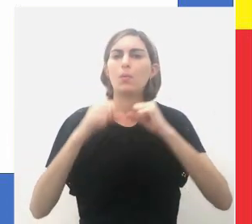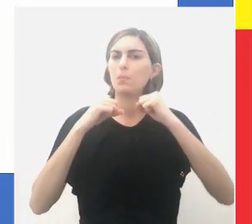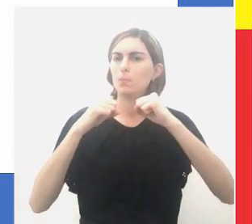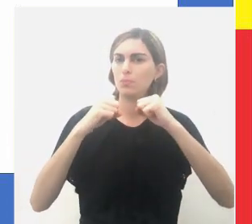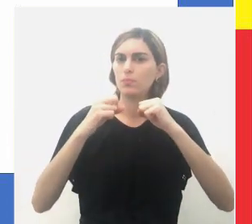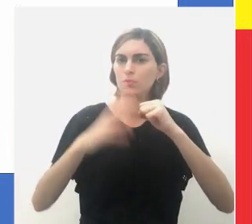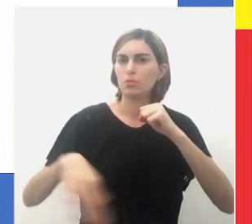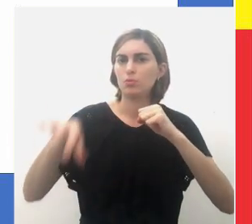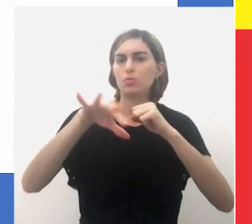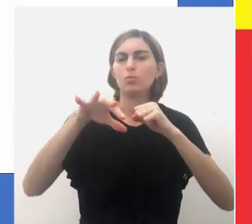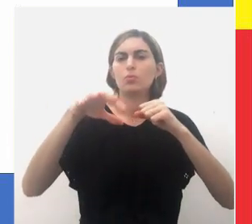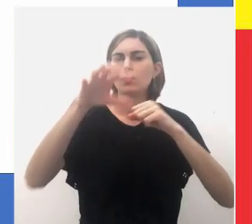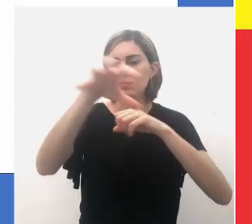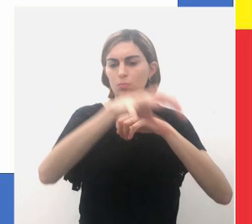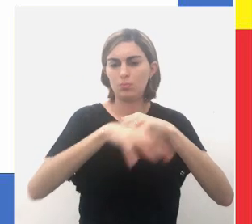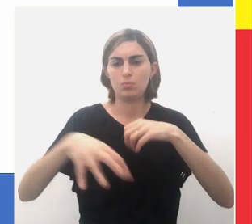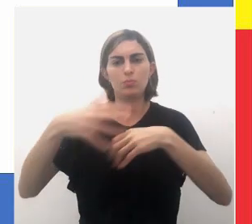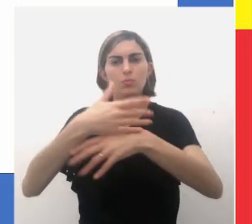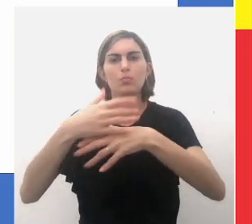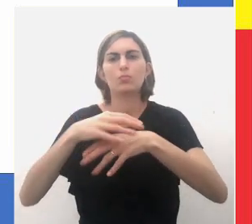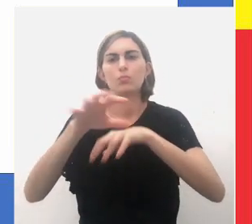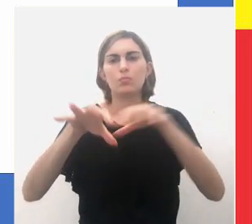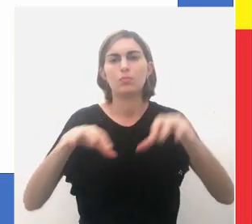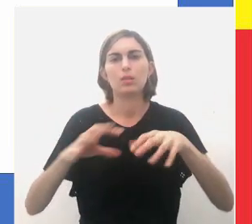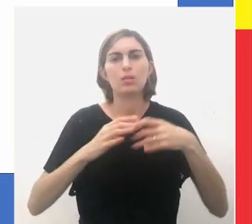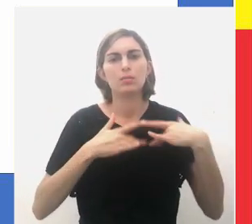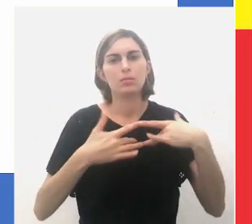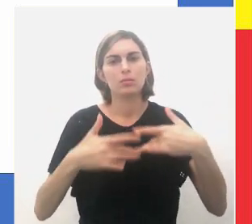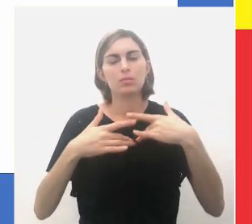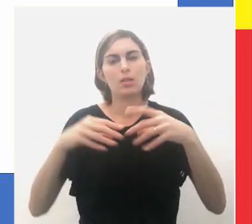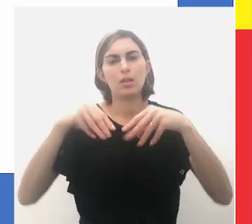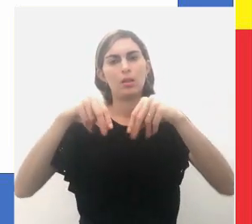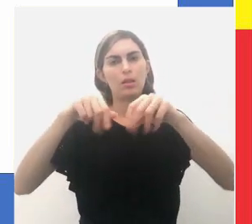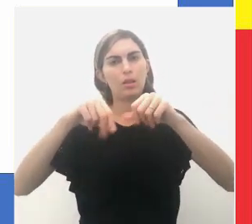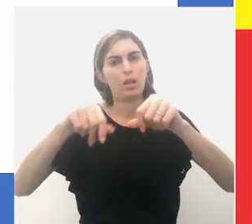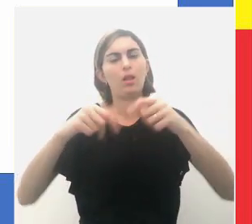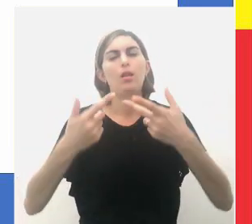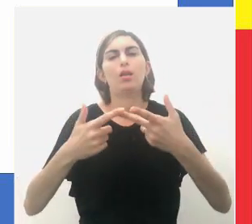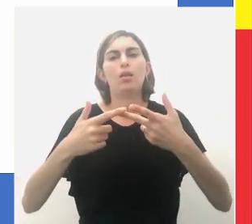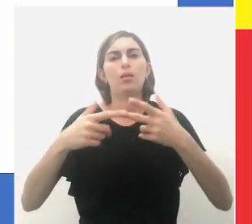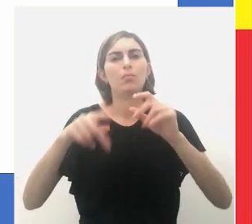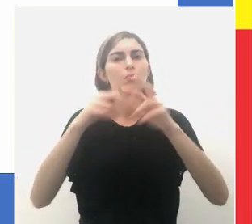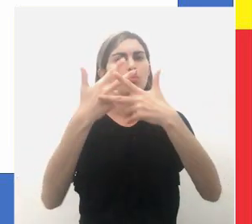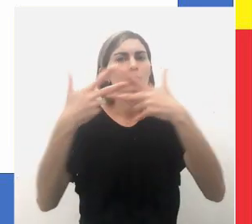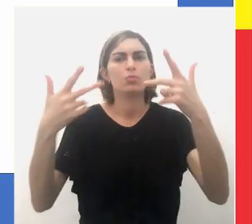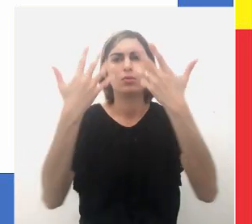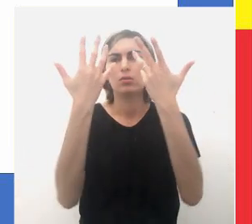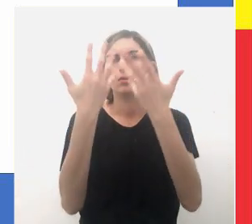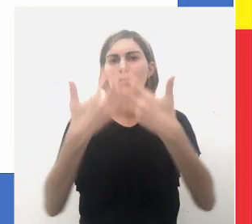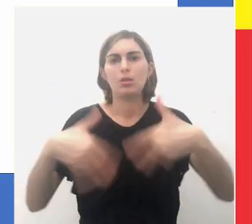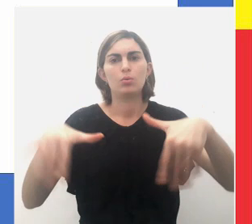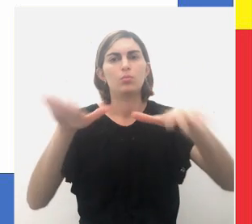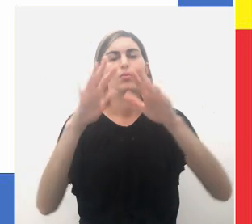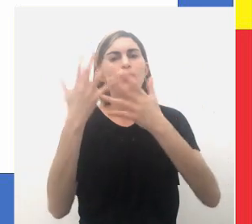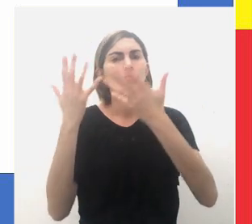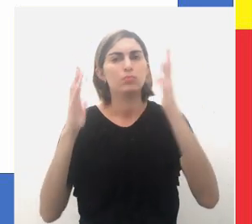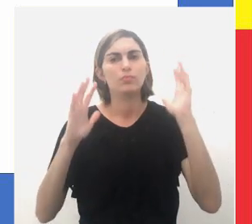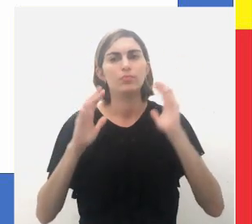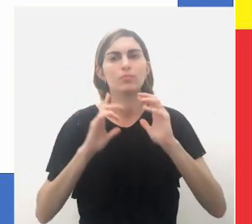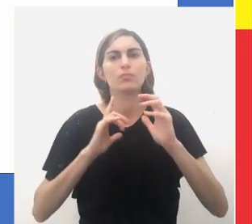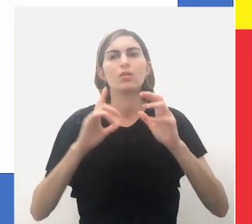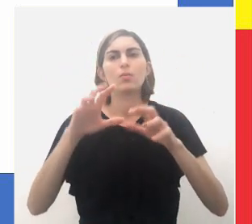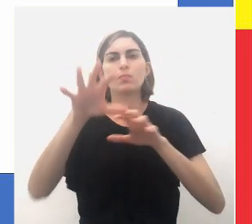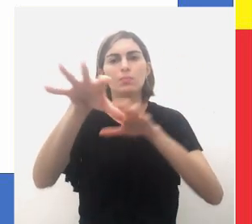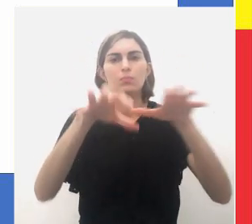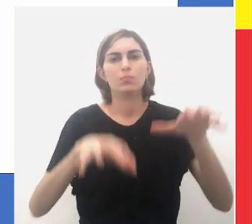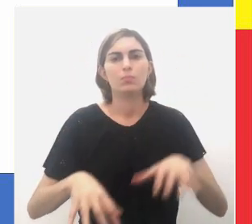as potencialidades do assentamento, e a disponibilidade de terras e recursos naturais. Cabe destacar